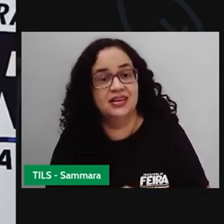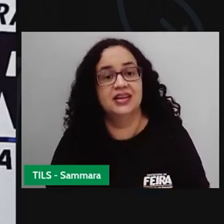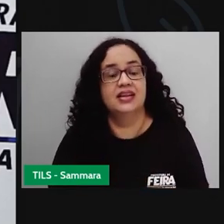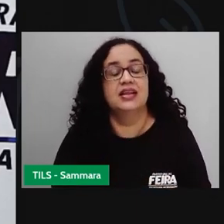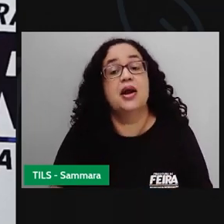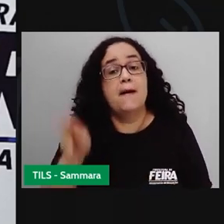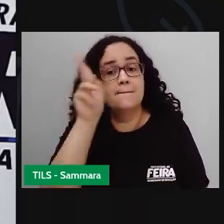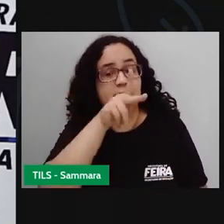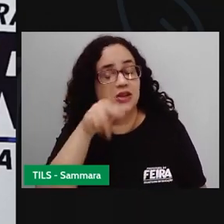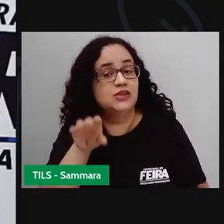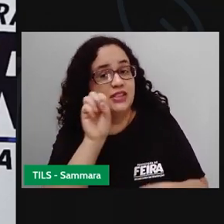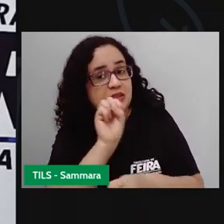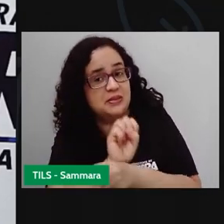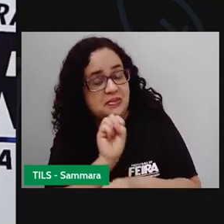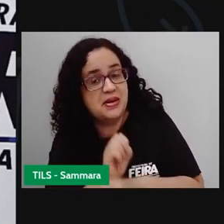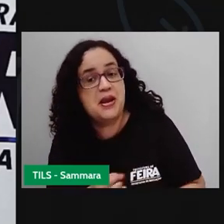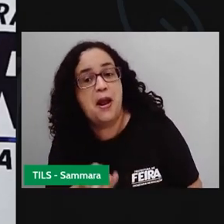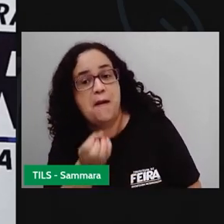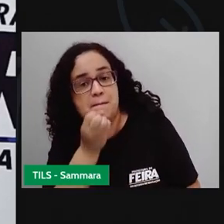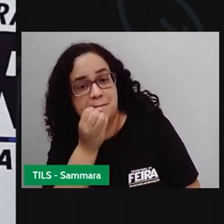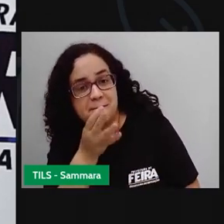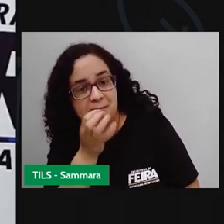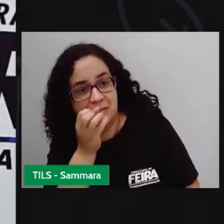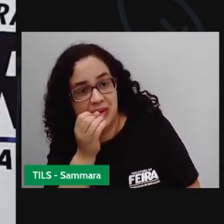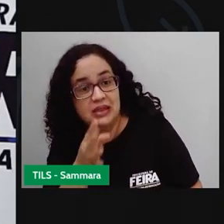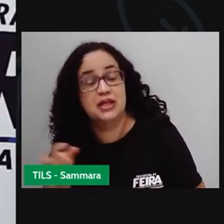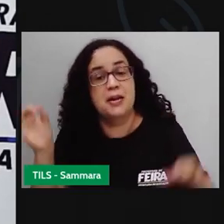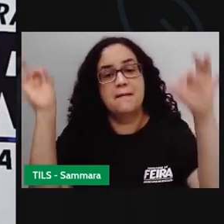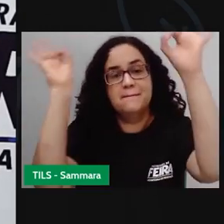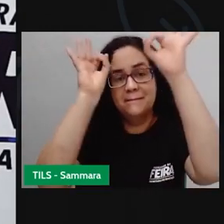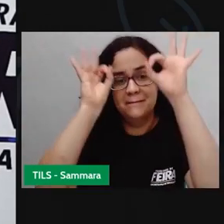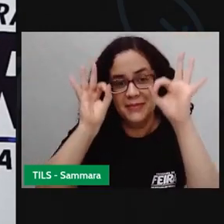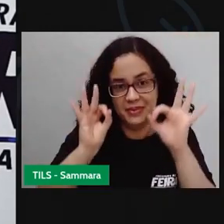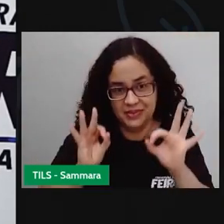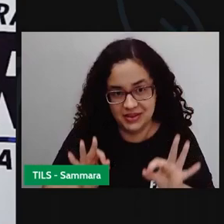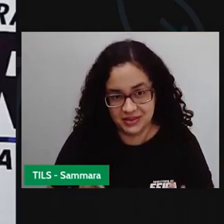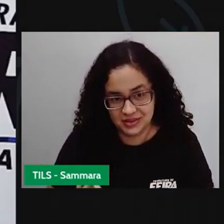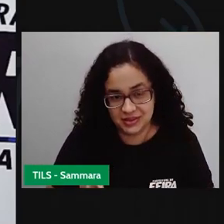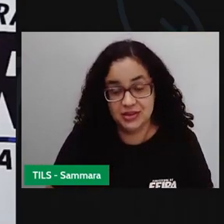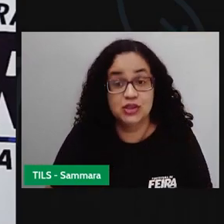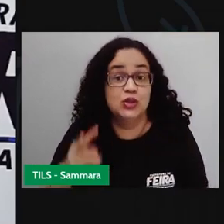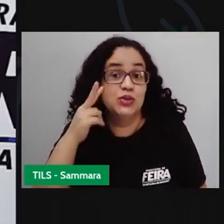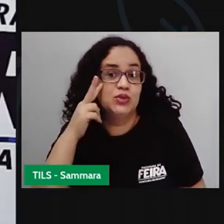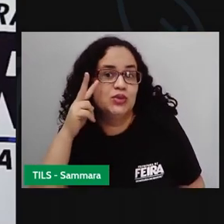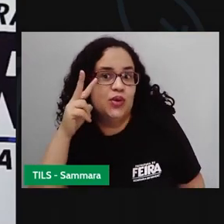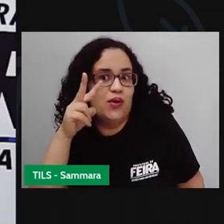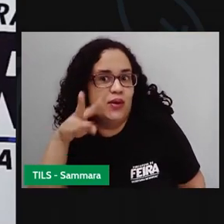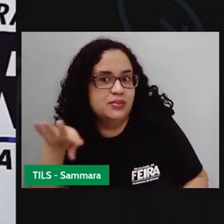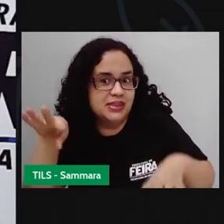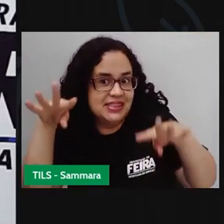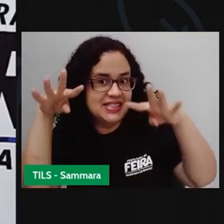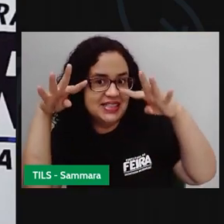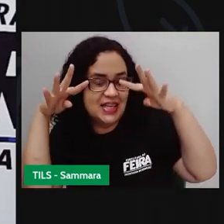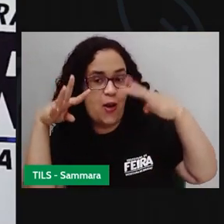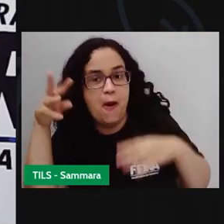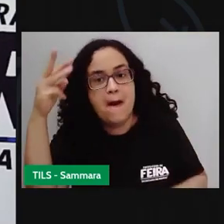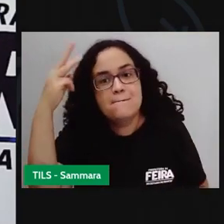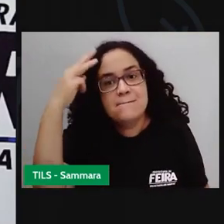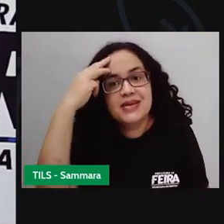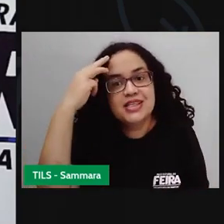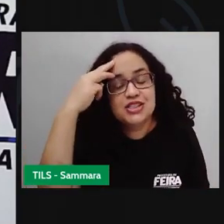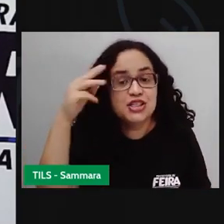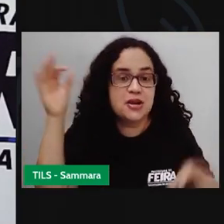Olha, próspera que estejam bem, que estejam aí preparados, com os olhos, os ouvidos e a mente aí